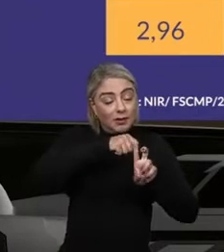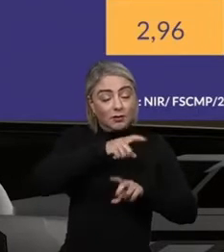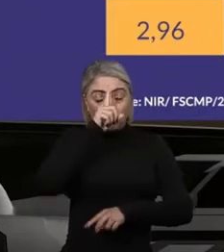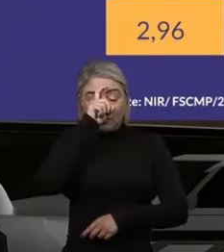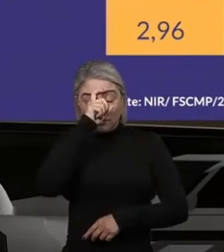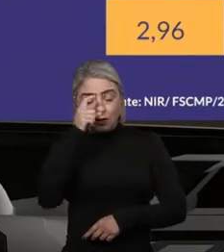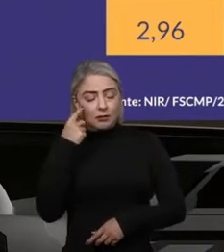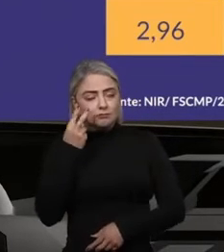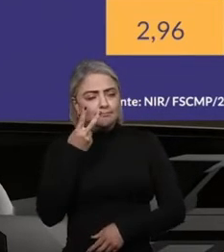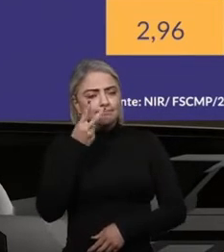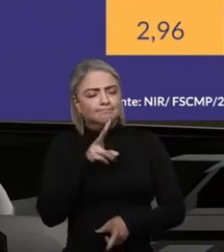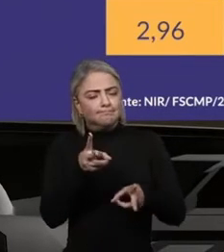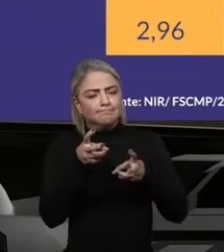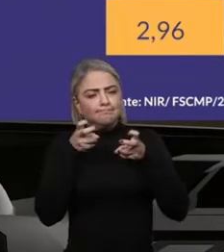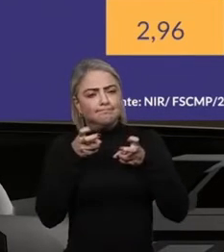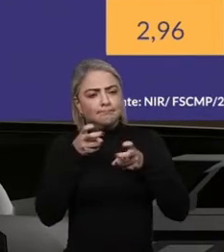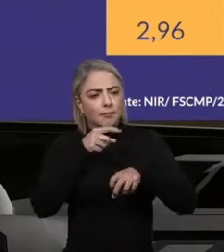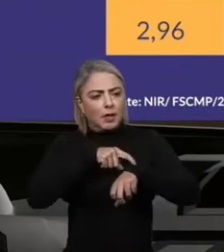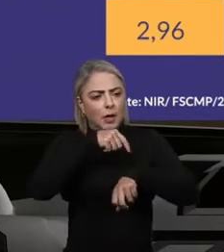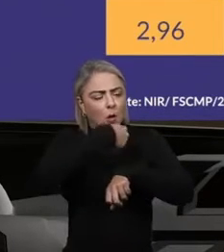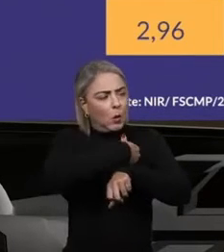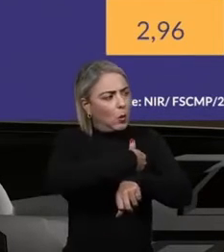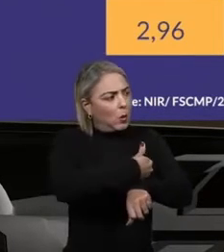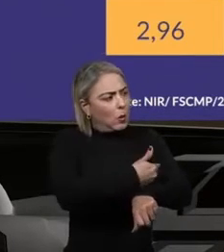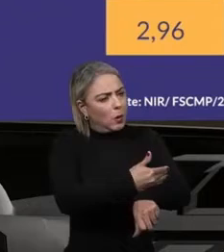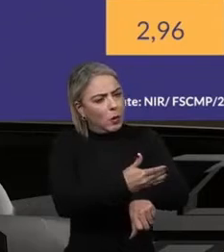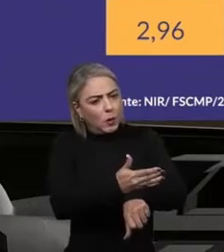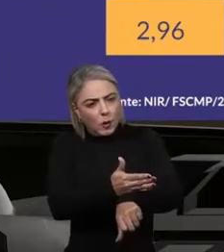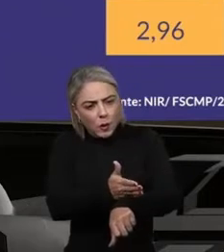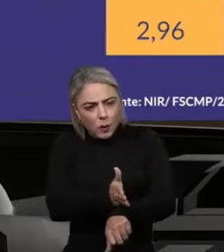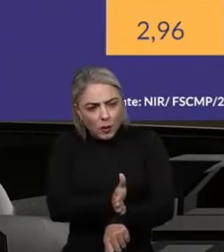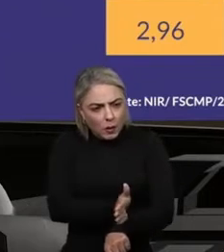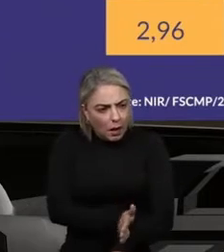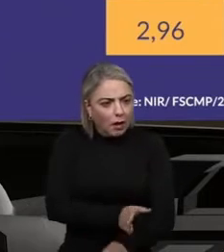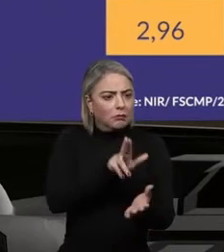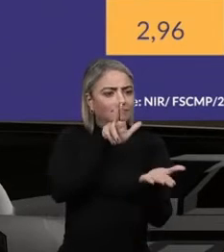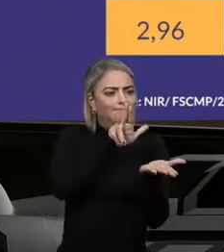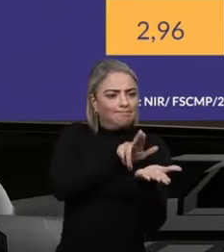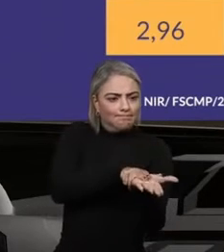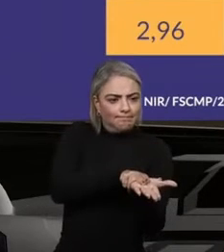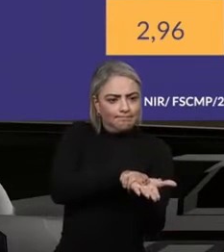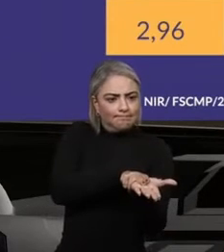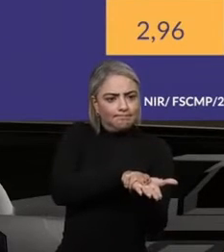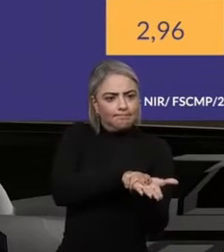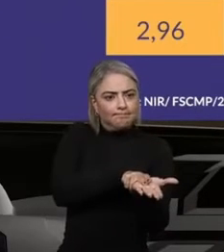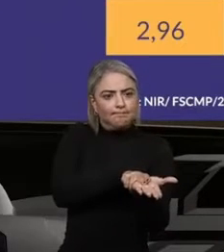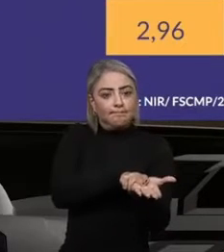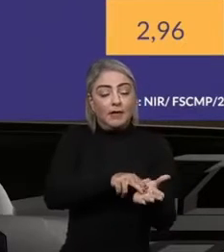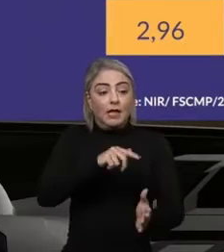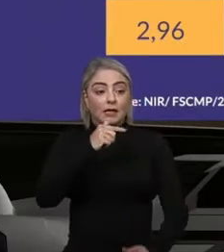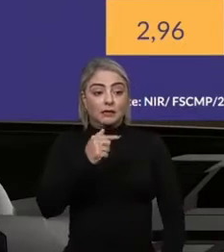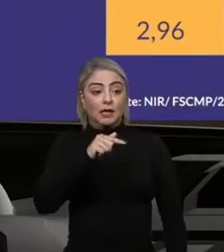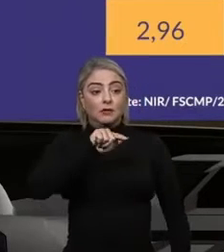verificamos que o tempo de internação, além do previsto, estava 7